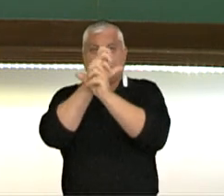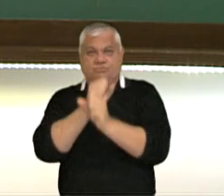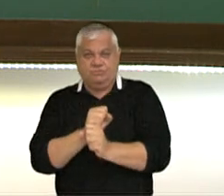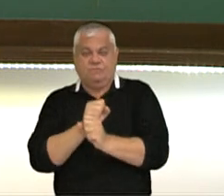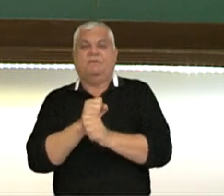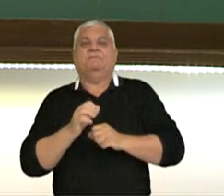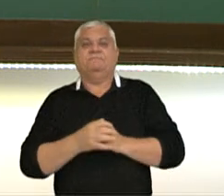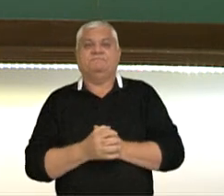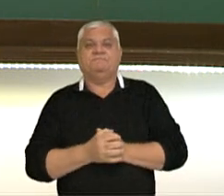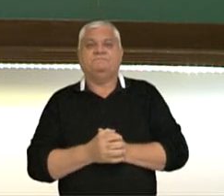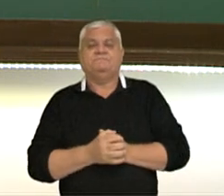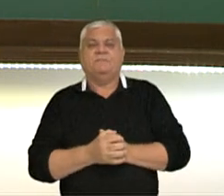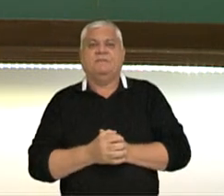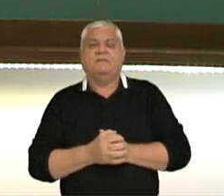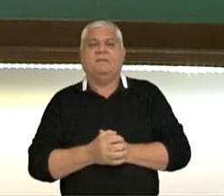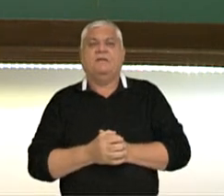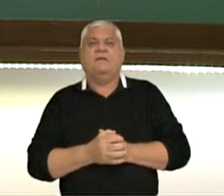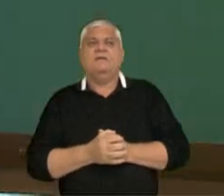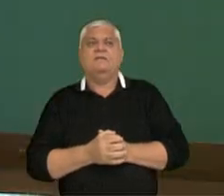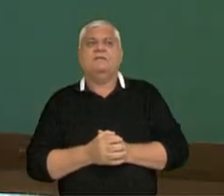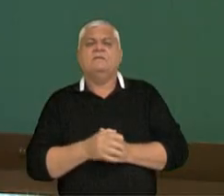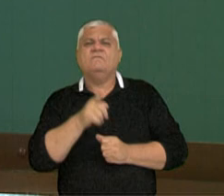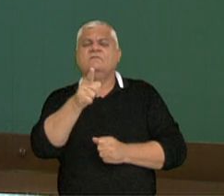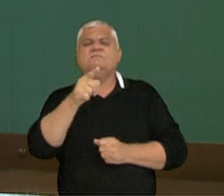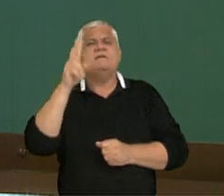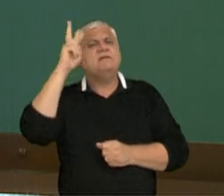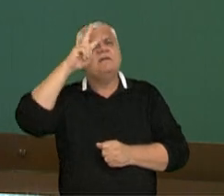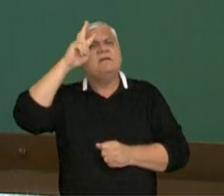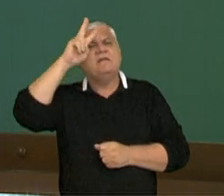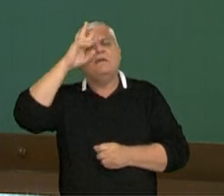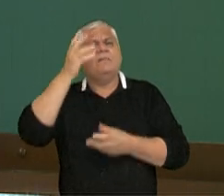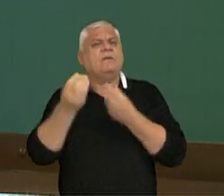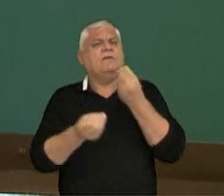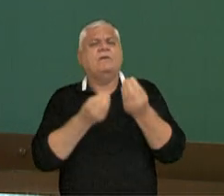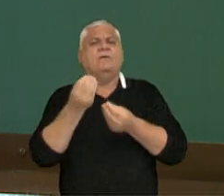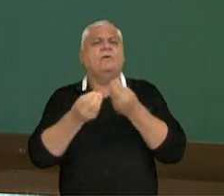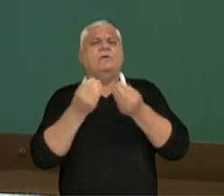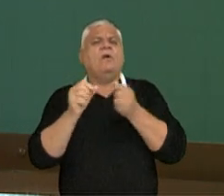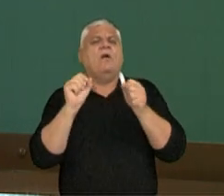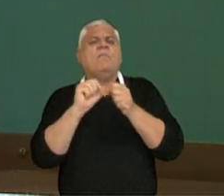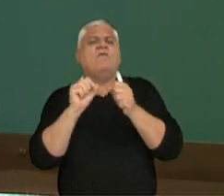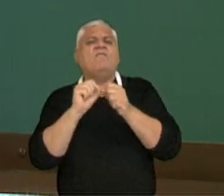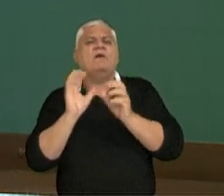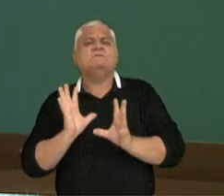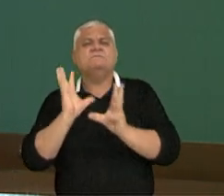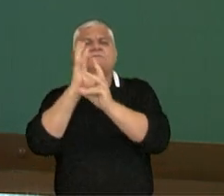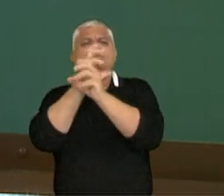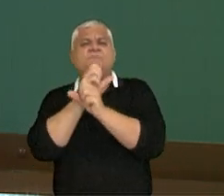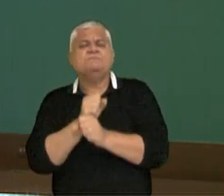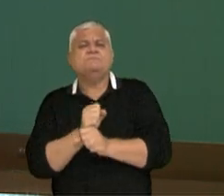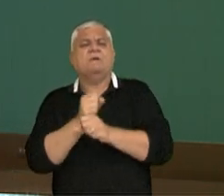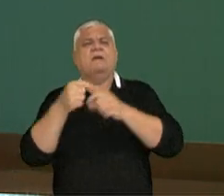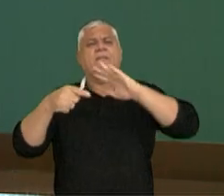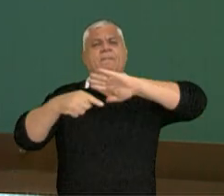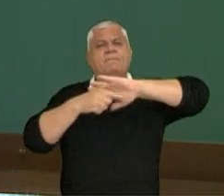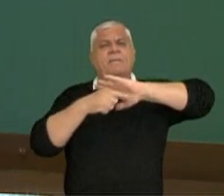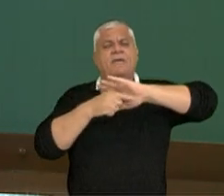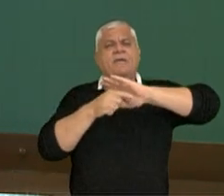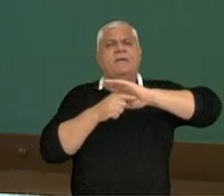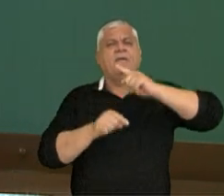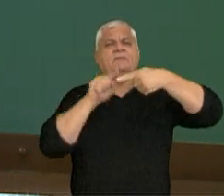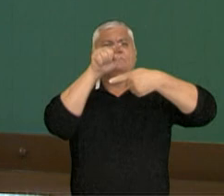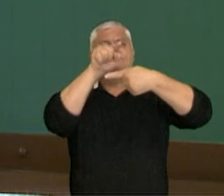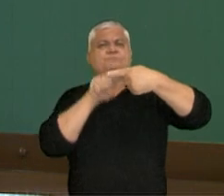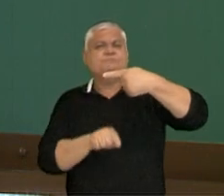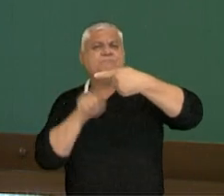racionais, ok? Vocês se lembram como é que a gente faz a adição e subtração das frações?